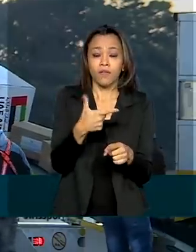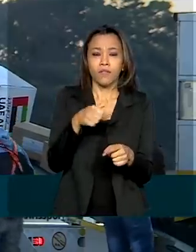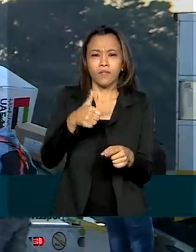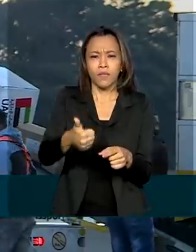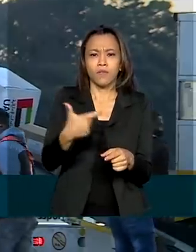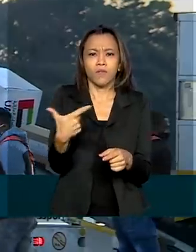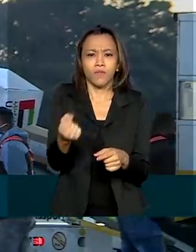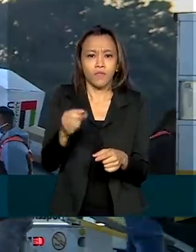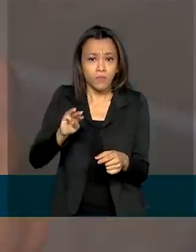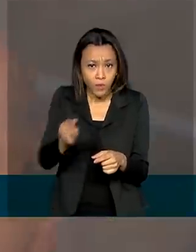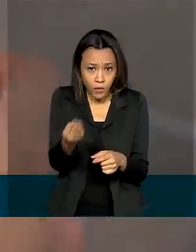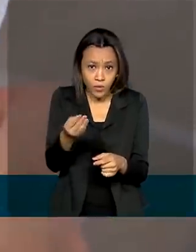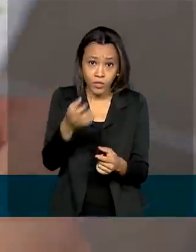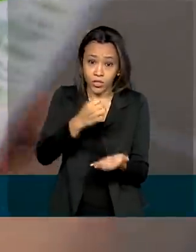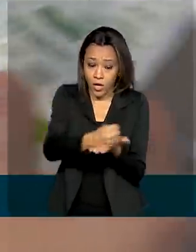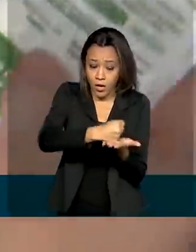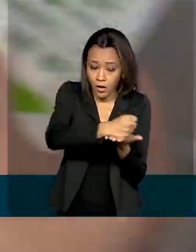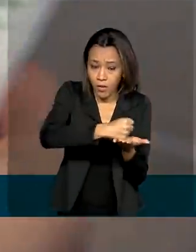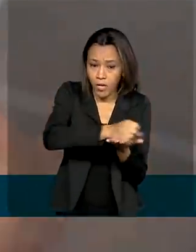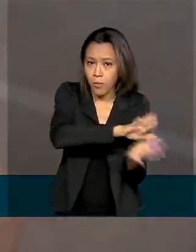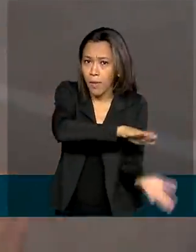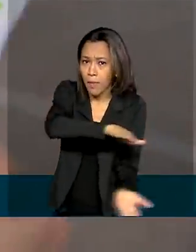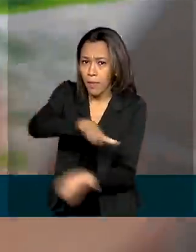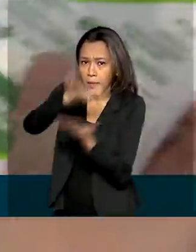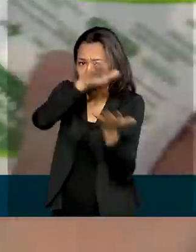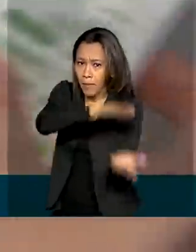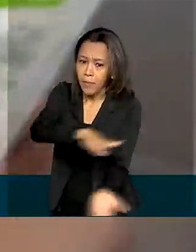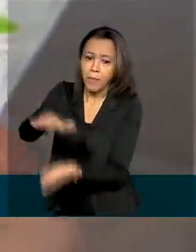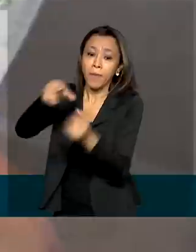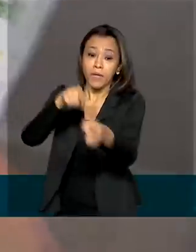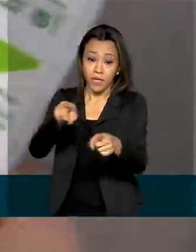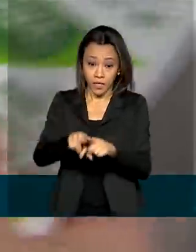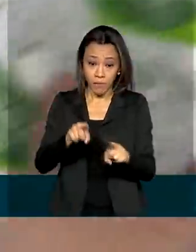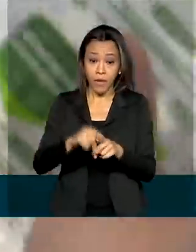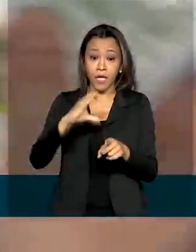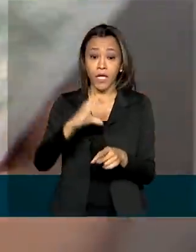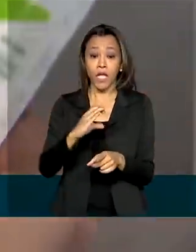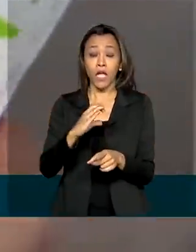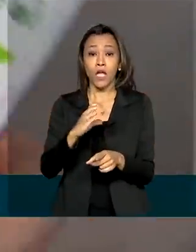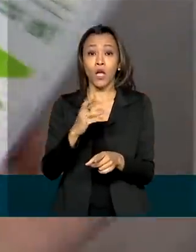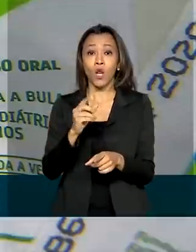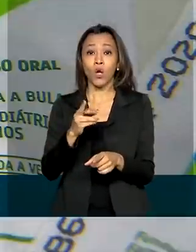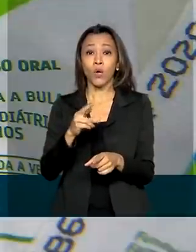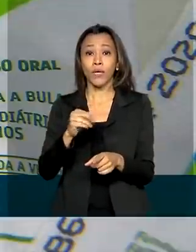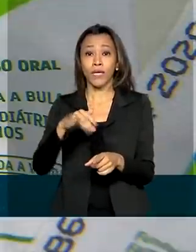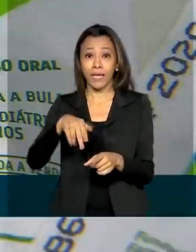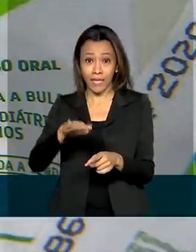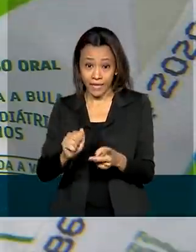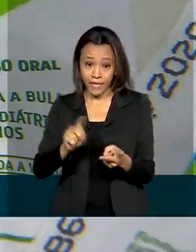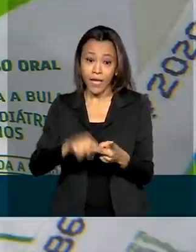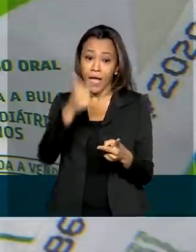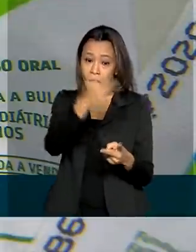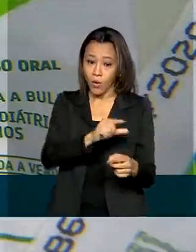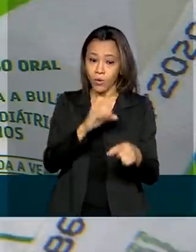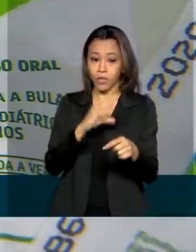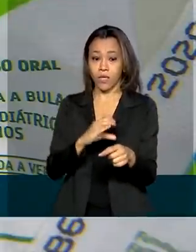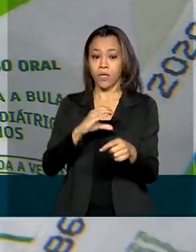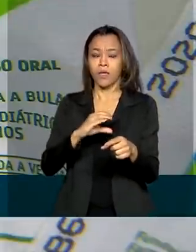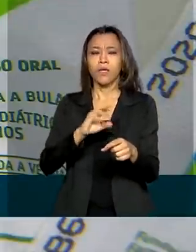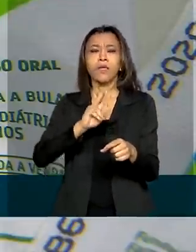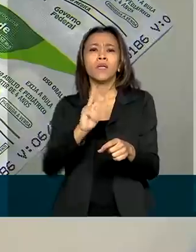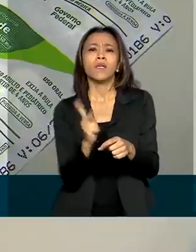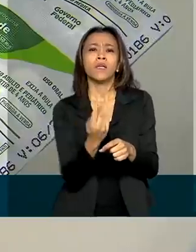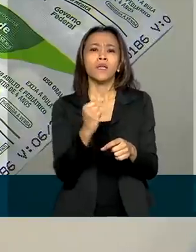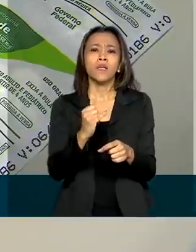unidades de medicamentos e o estoque de cloroquina do governo está zerado. Já o de hidroxicloroquina ainda